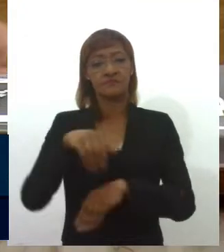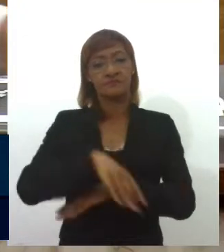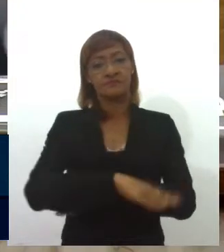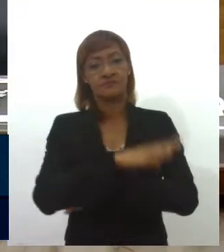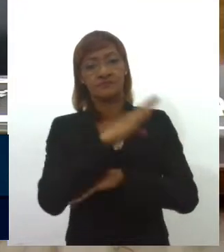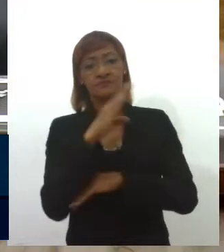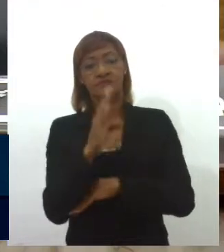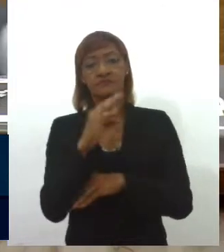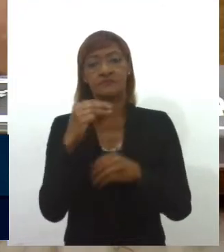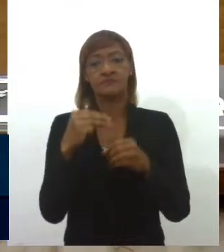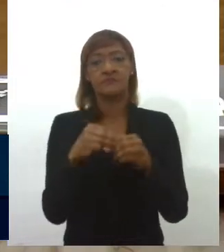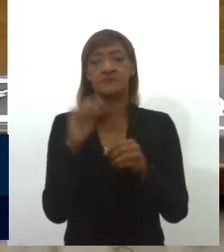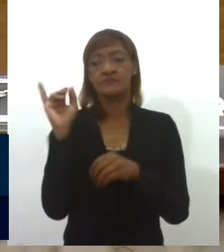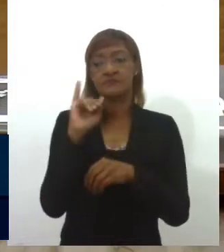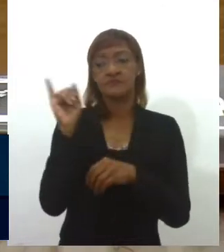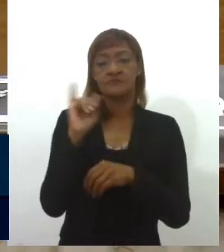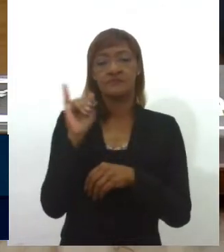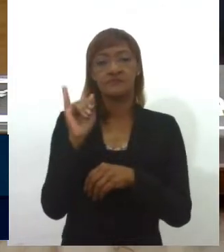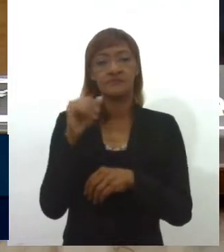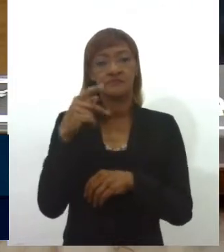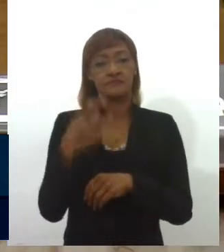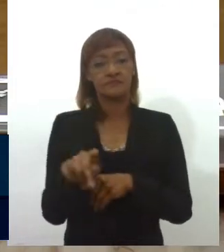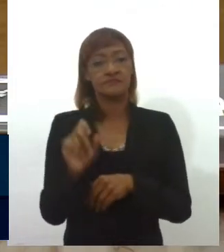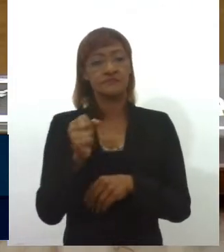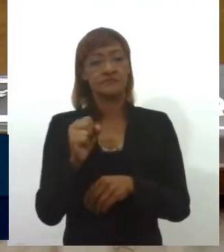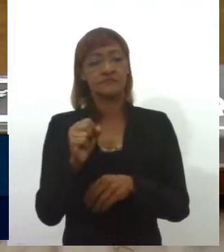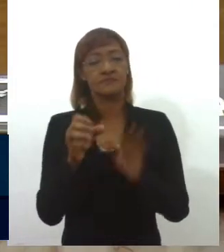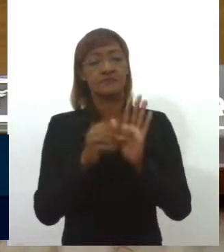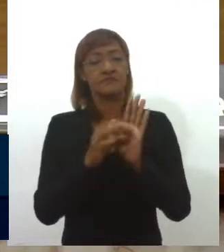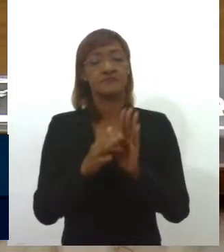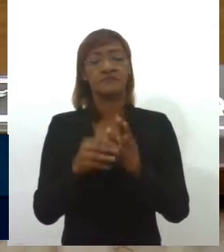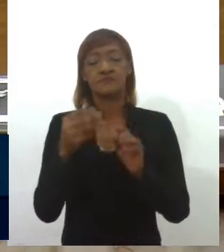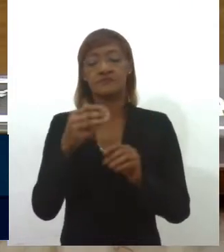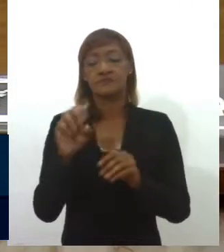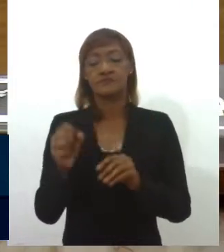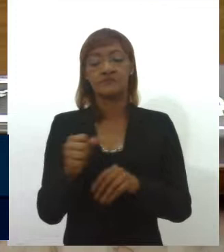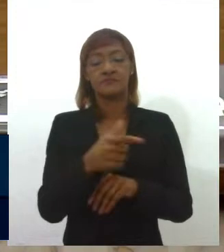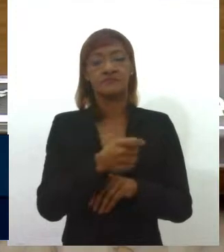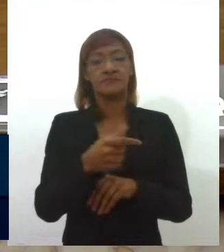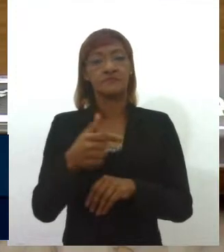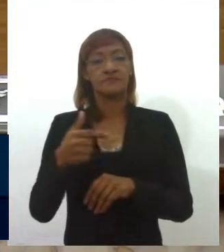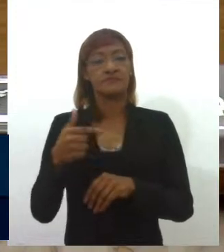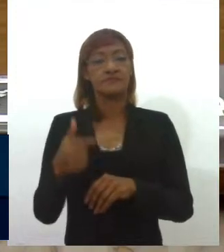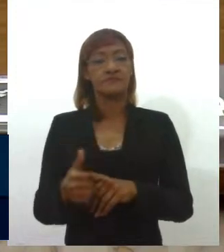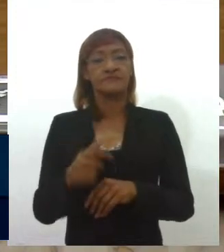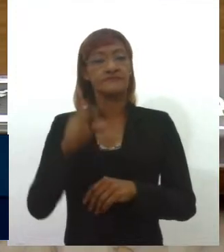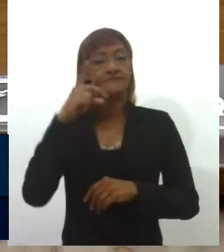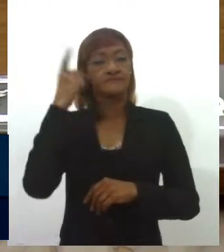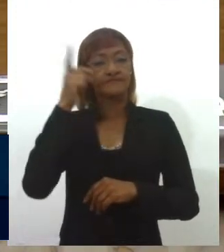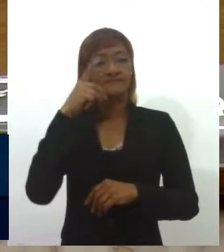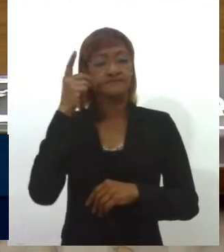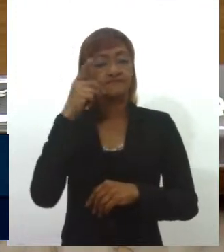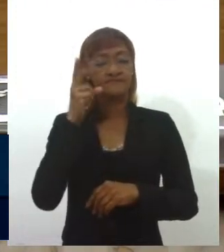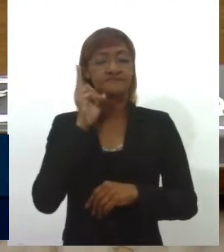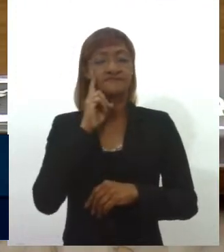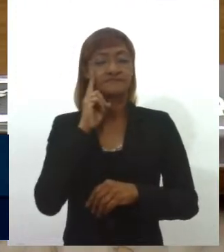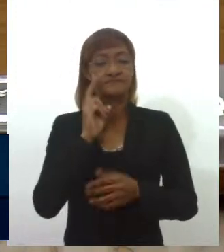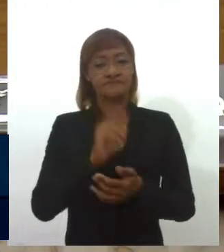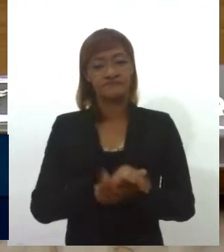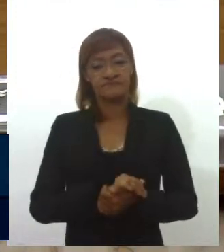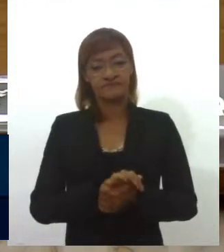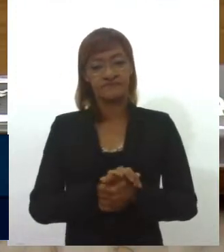Itabaianinha, Sergipe. Indicação número 38-2022, de autoria do deputado Zezinho Guimarães.